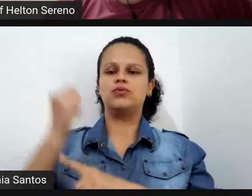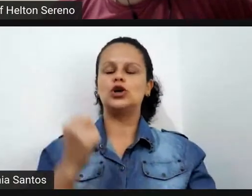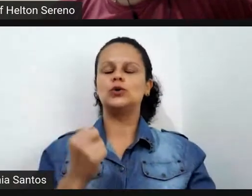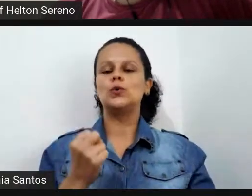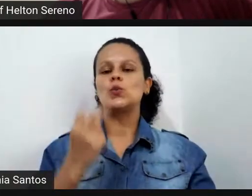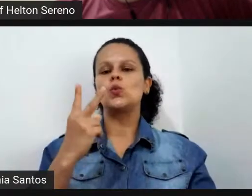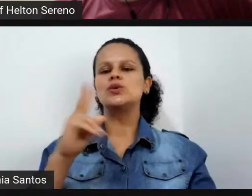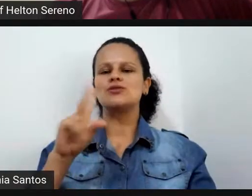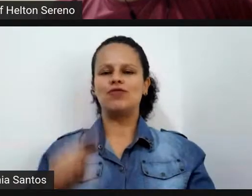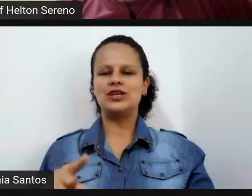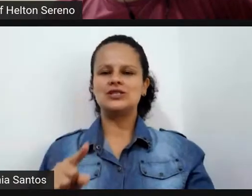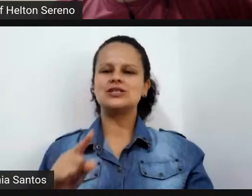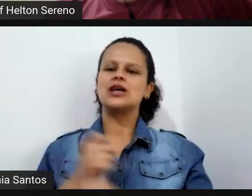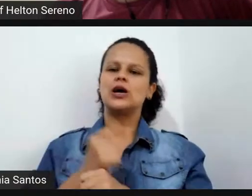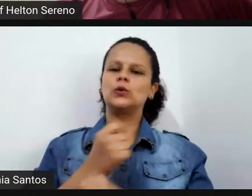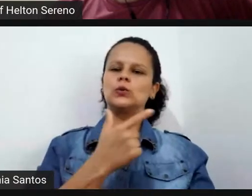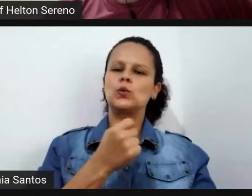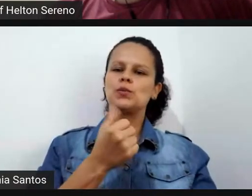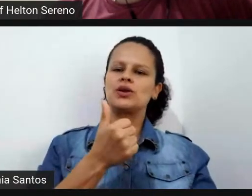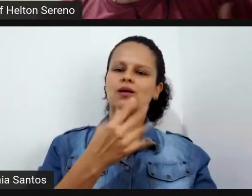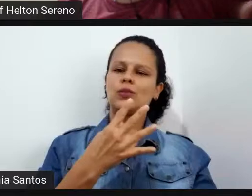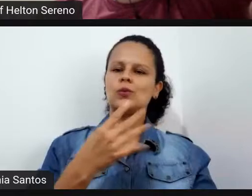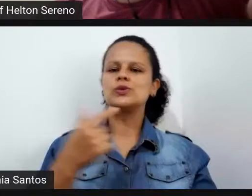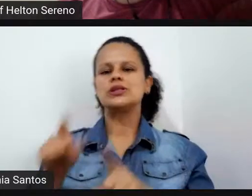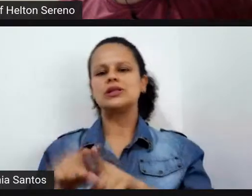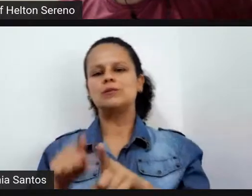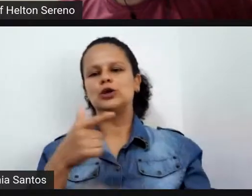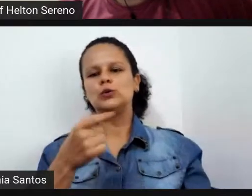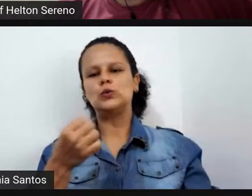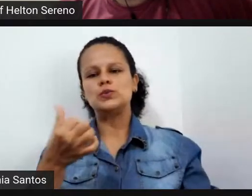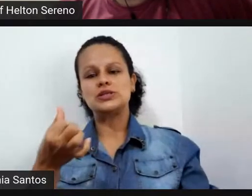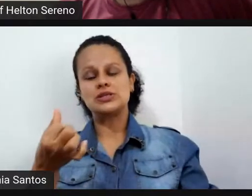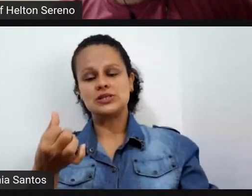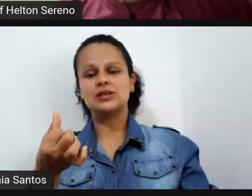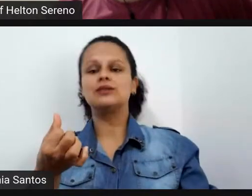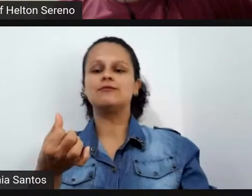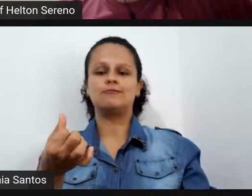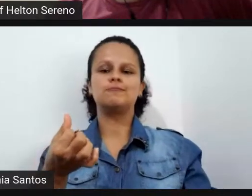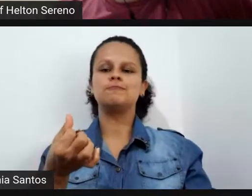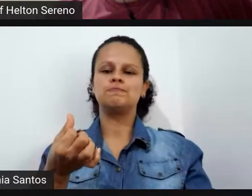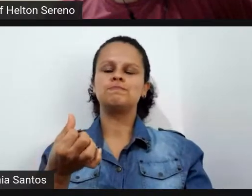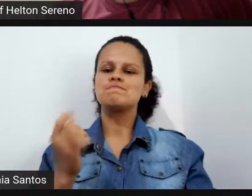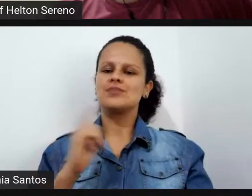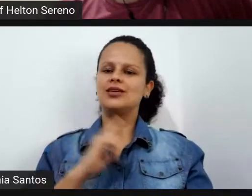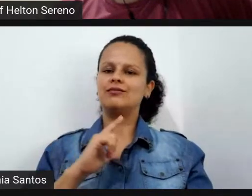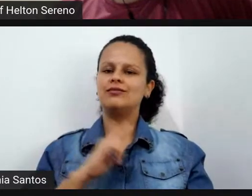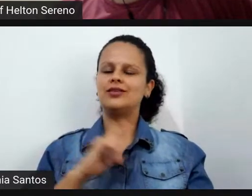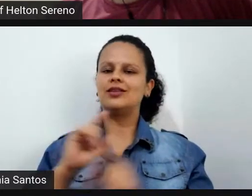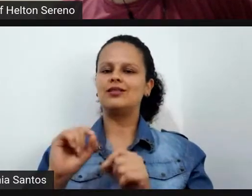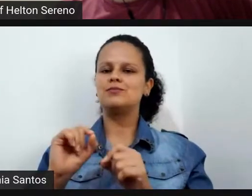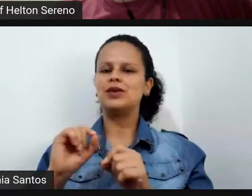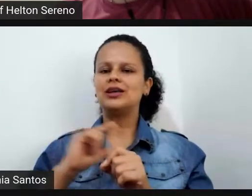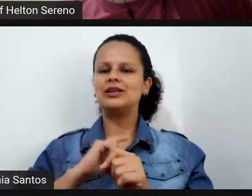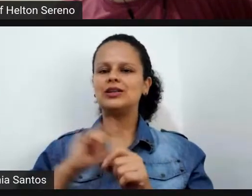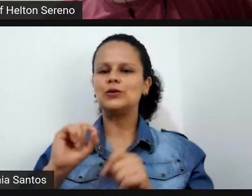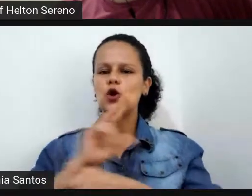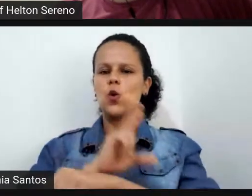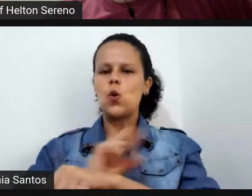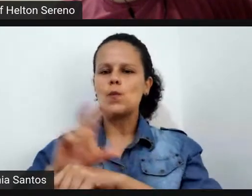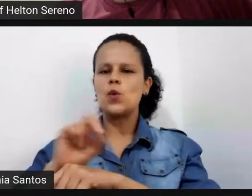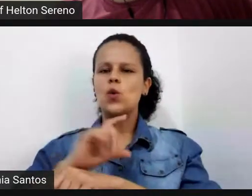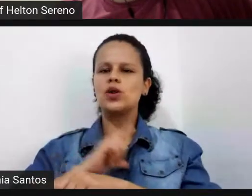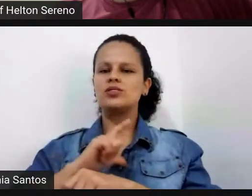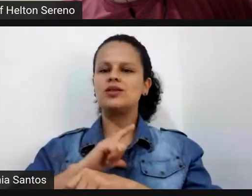2016 atual campeã na forma presencial digamos assim do futebol de robôs com alunos do ensino médio